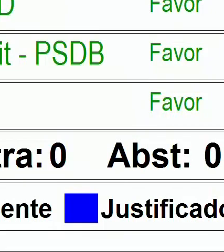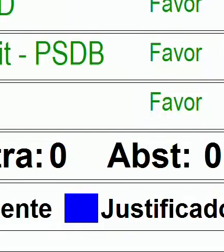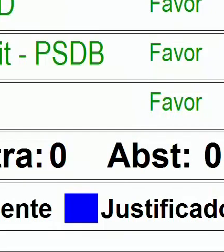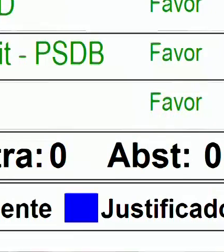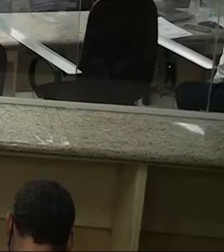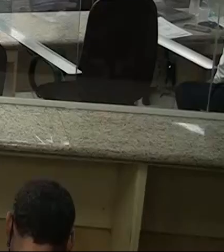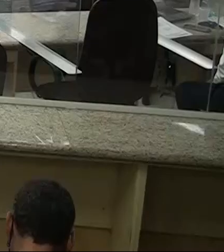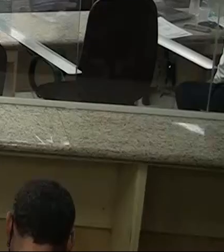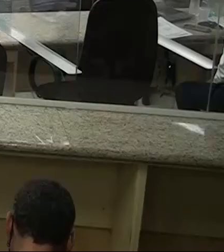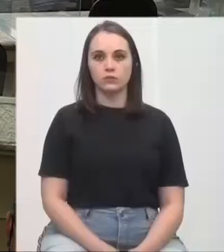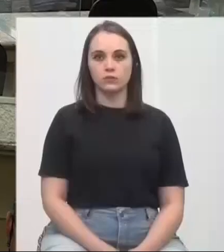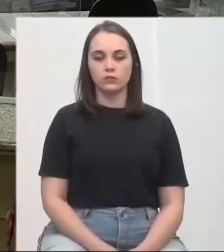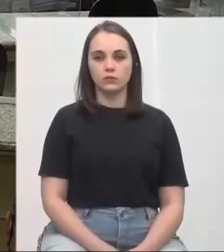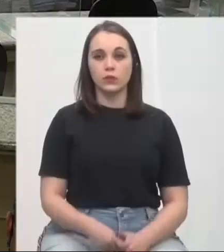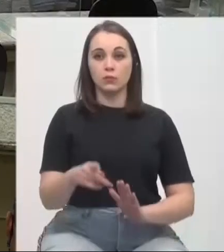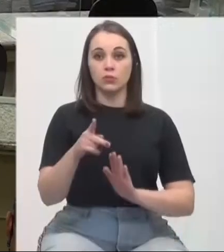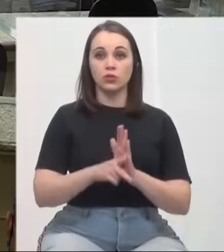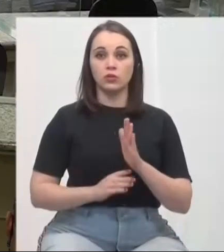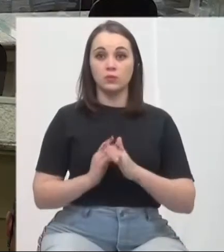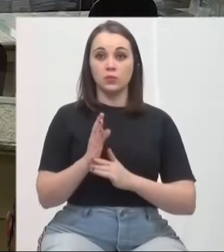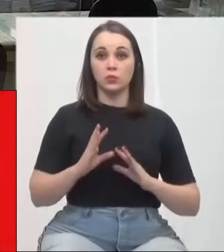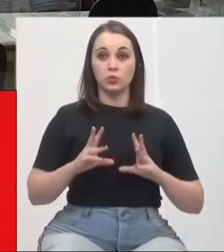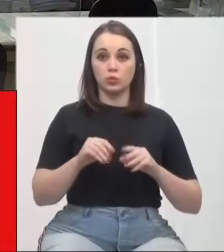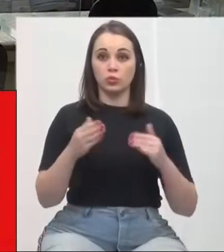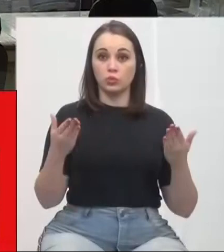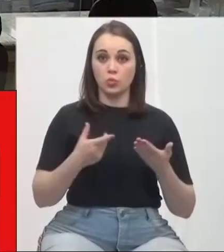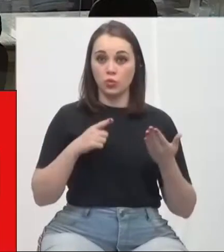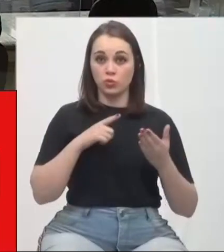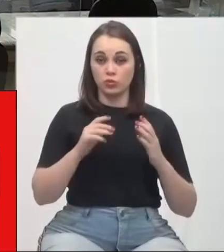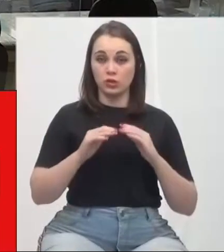Hoje tem tigre. Muita fé.